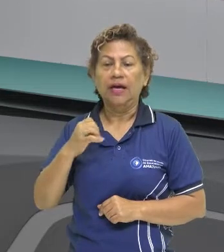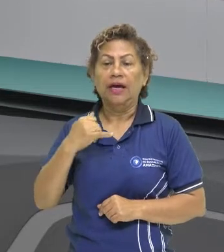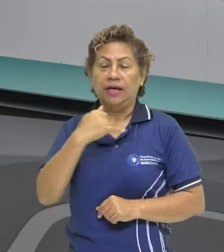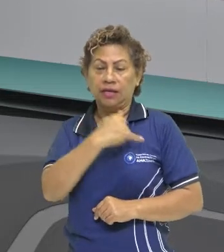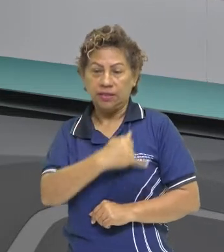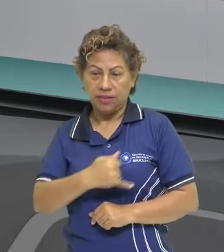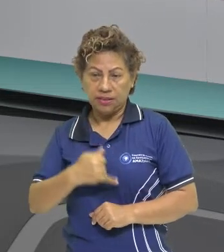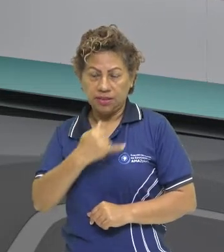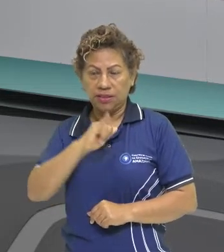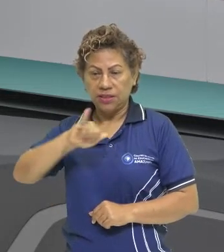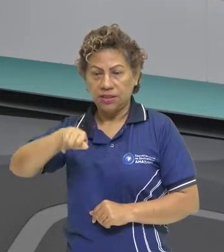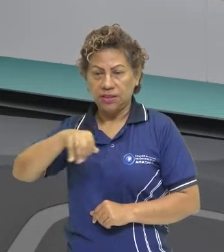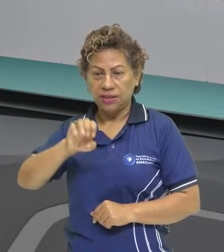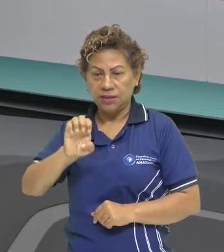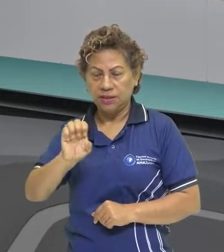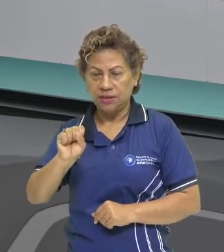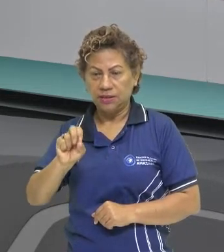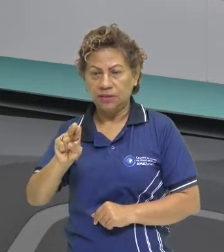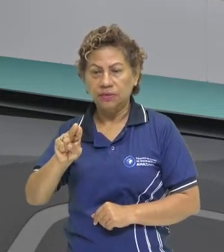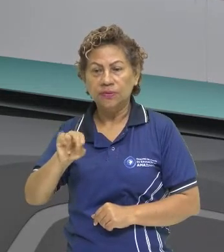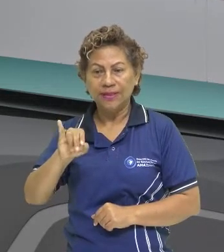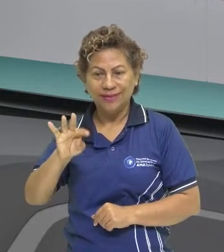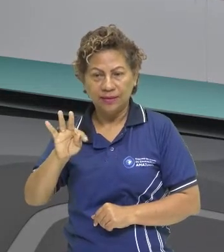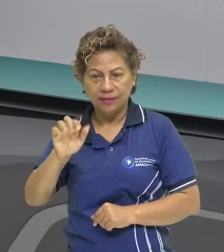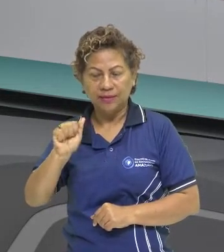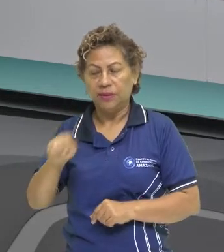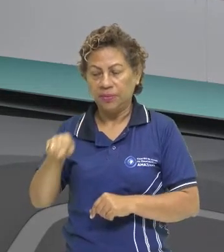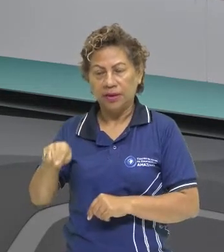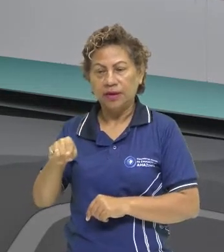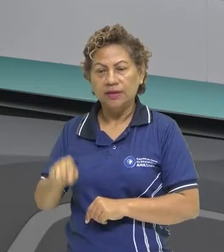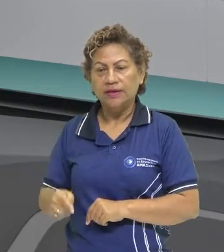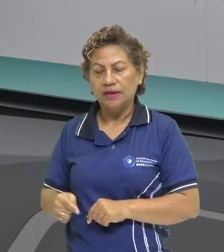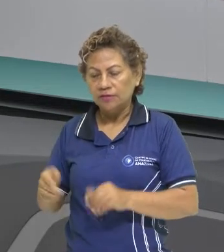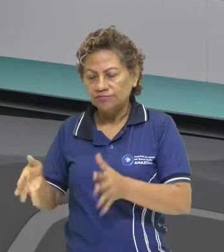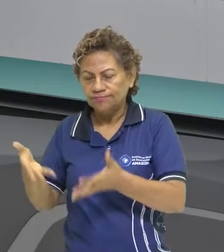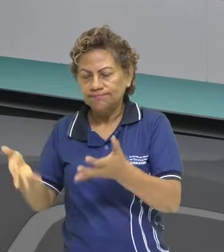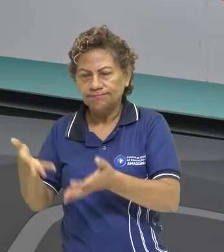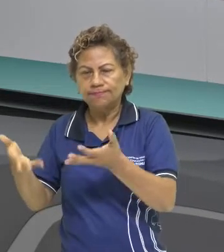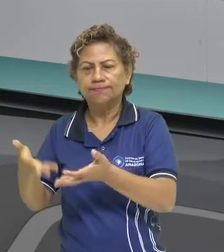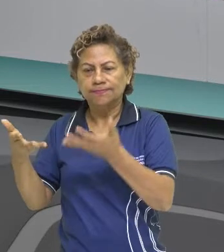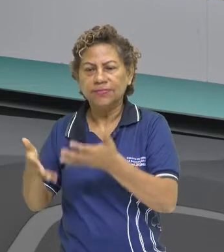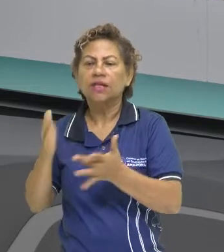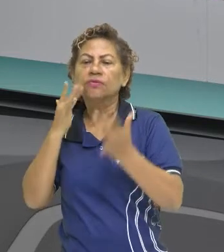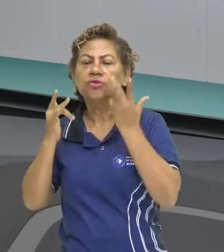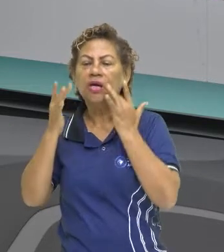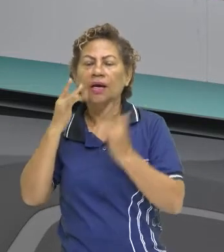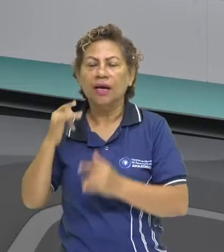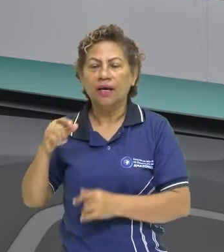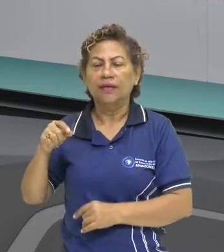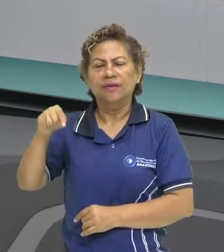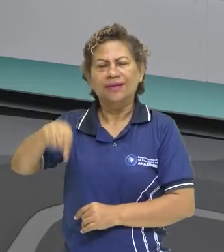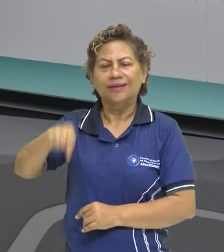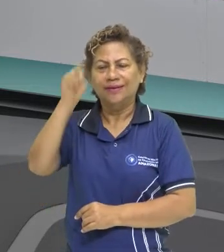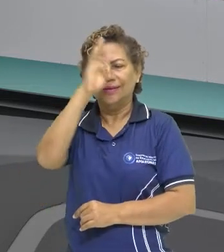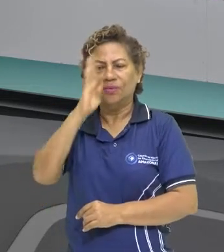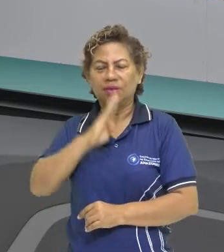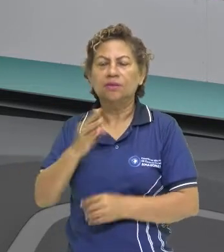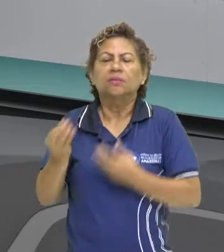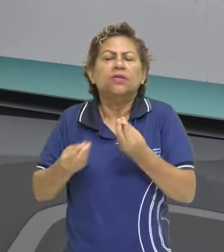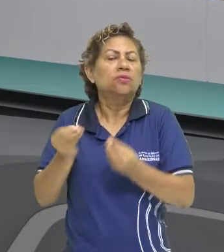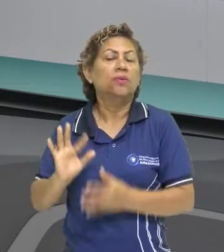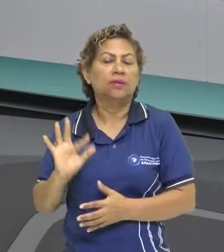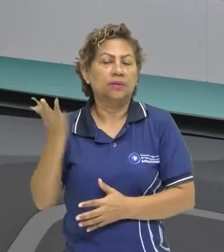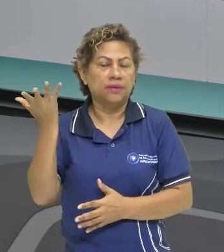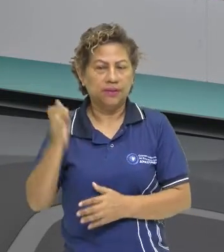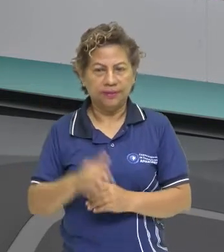conteúdos literários, estéticos, teatrais no Brasil. O que é eles faziam? Como é que se materializava, se concretizava